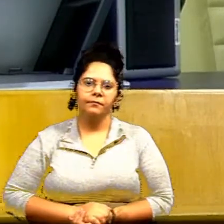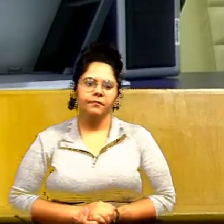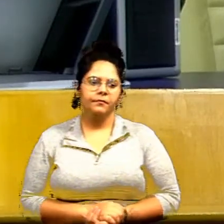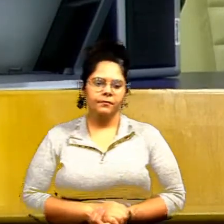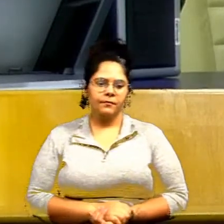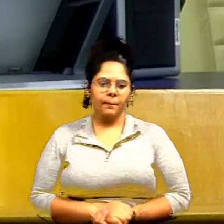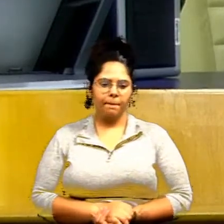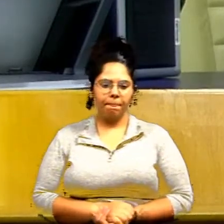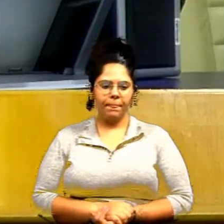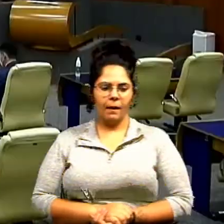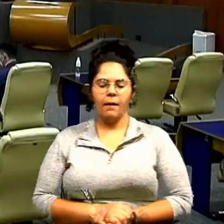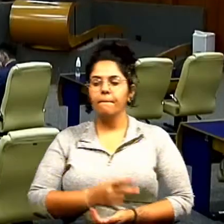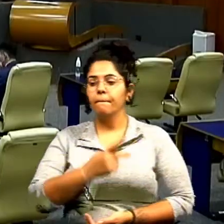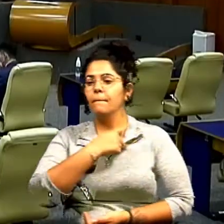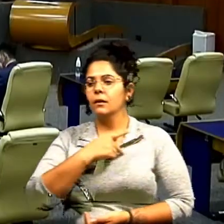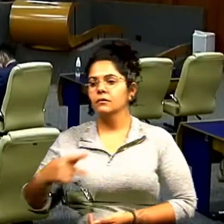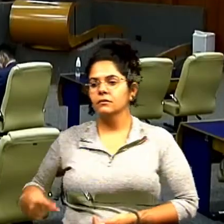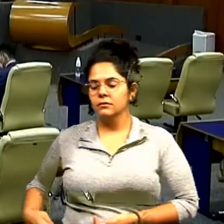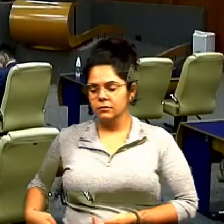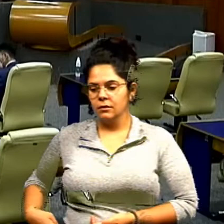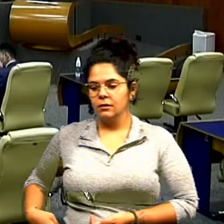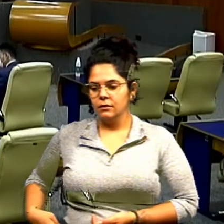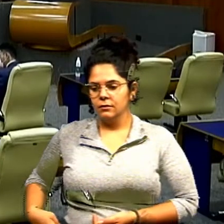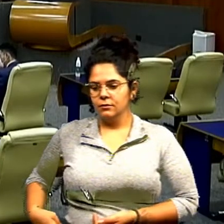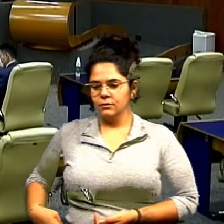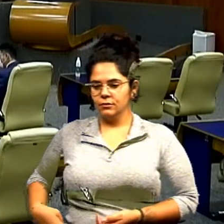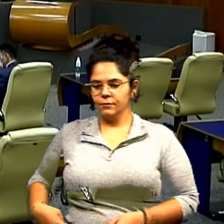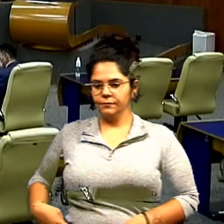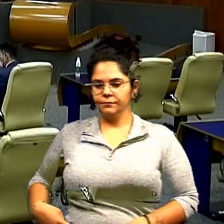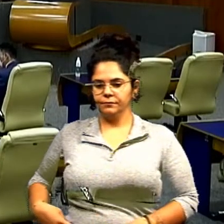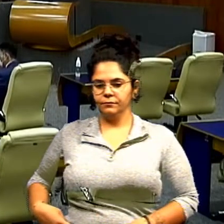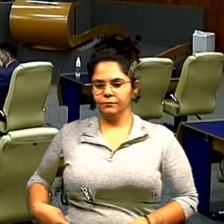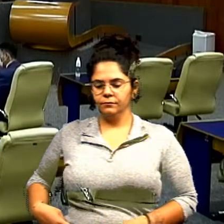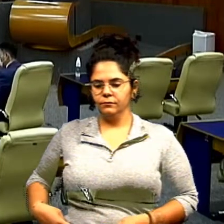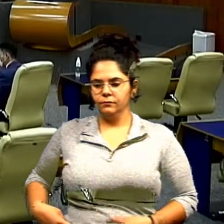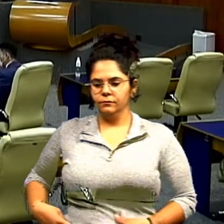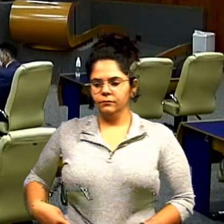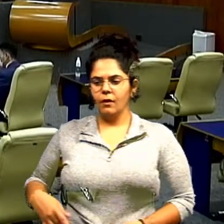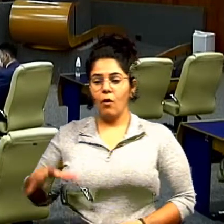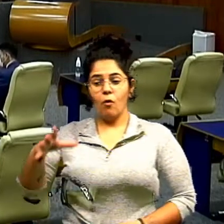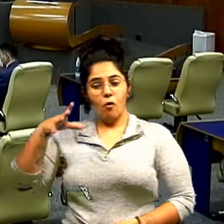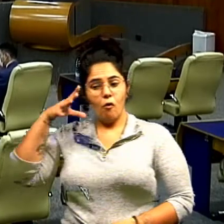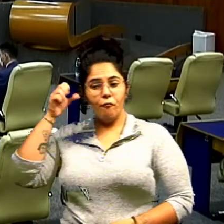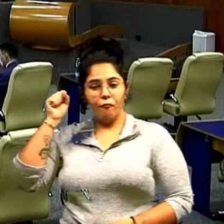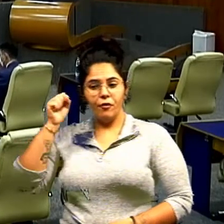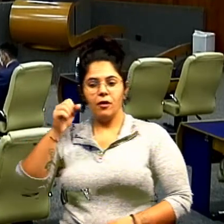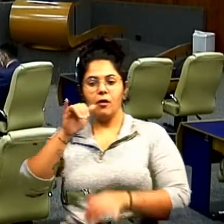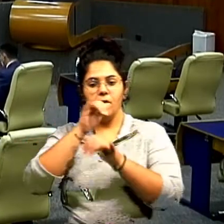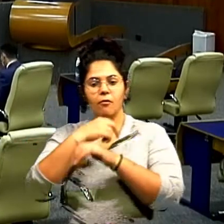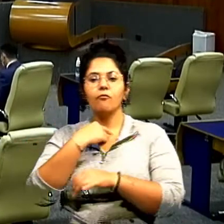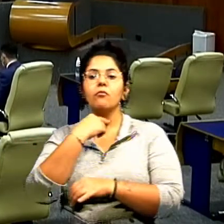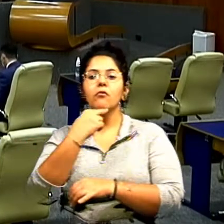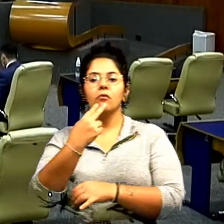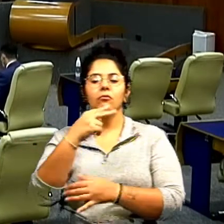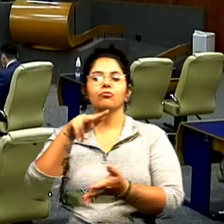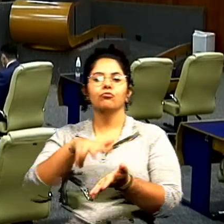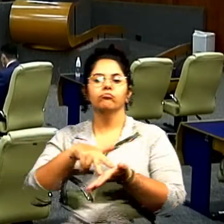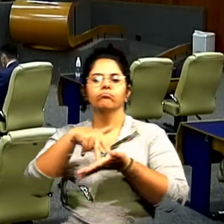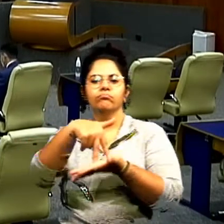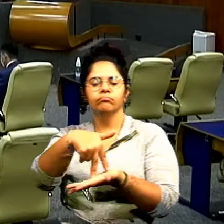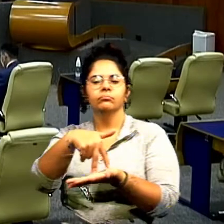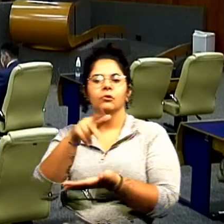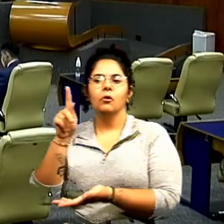ordem. Presidente, Clésio, há pouco eu ouvi o pronunciamento do vereador Paulo Magalhães